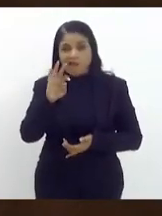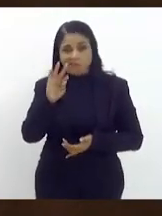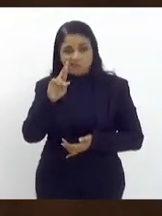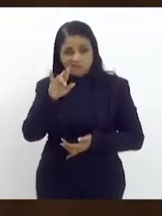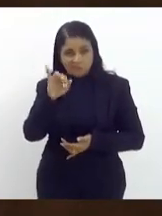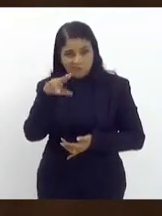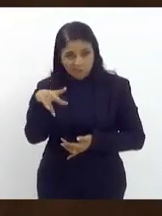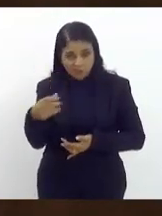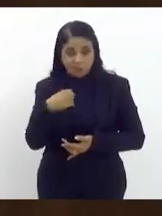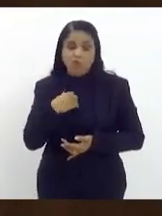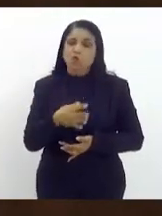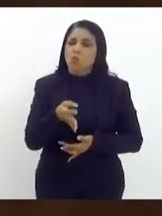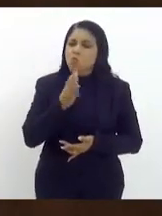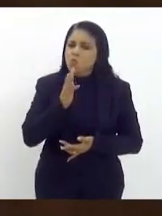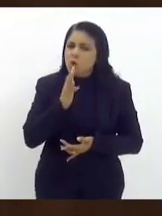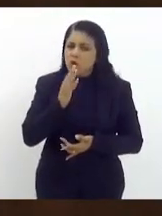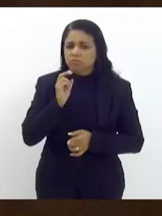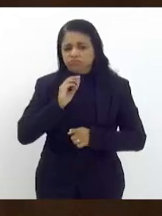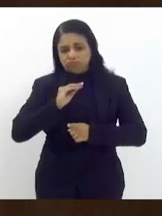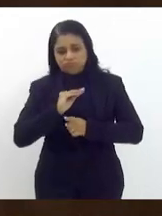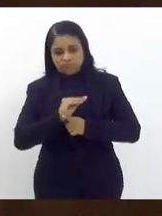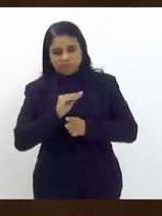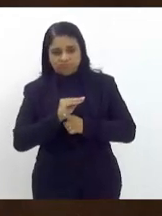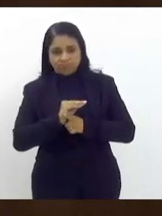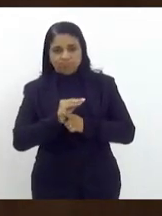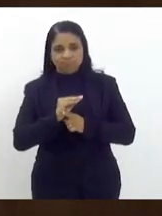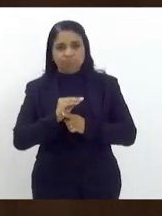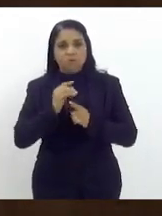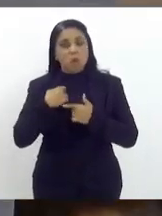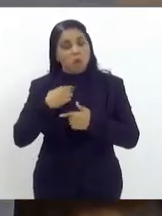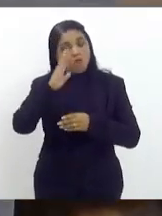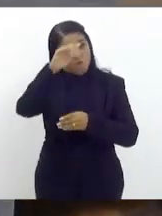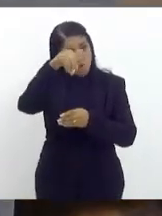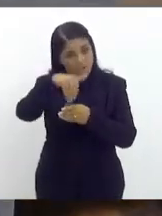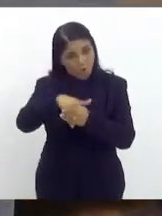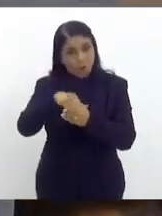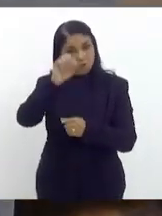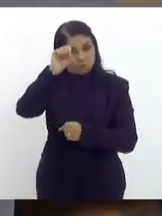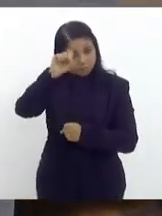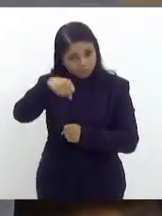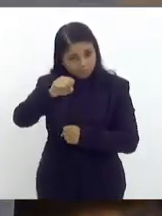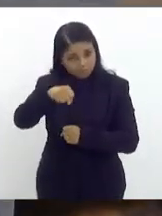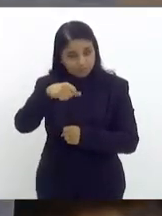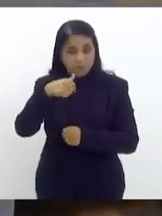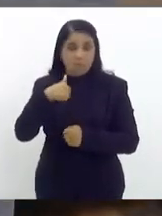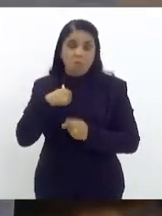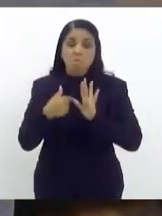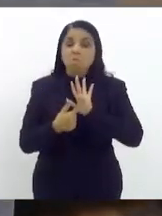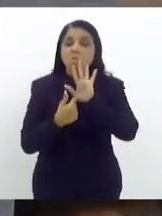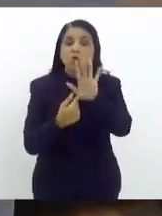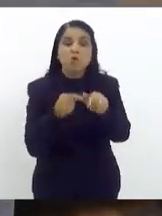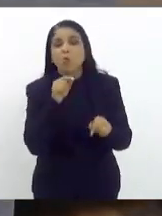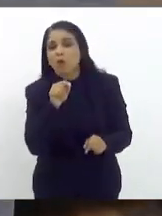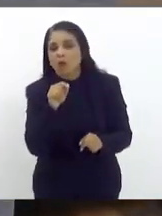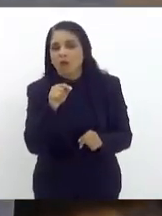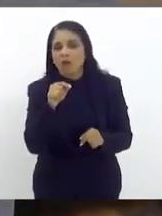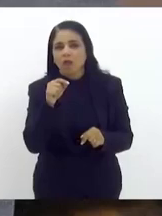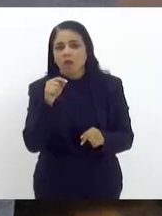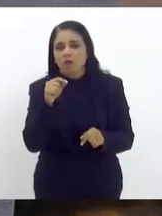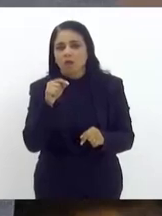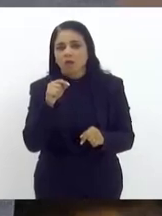conservadoras eu declaro meu voto favorável para mostrar que não me move a retaliação